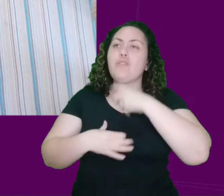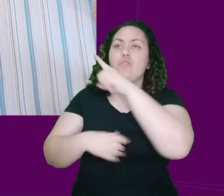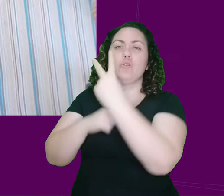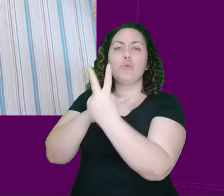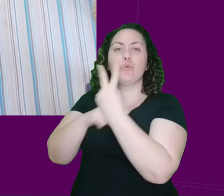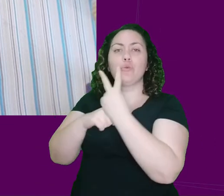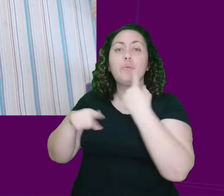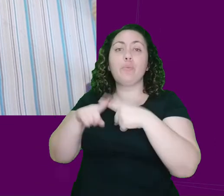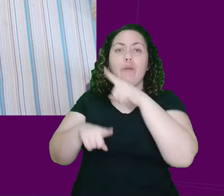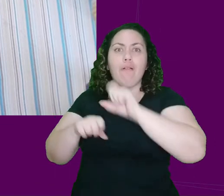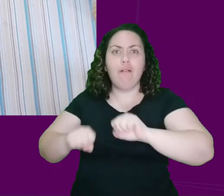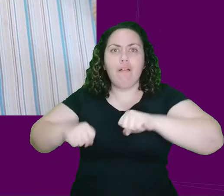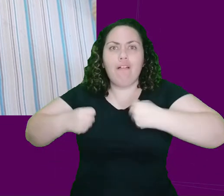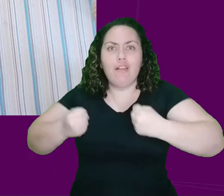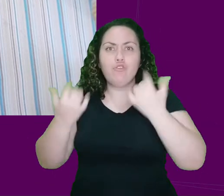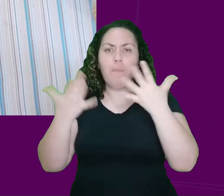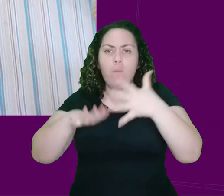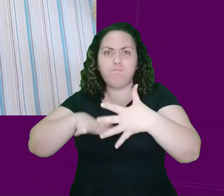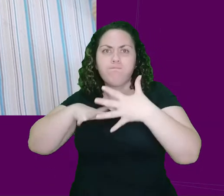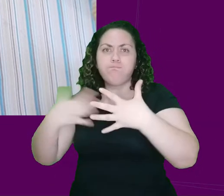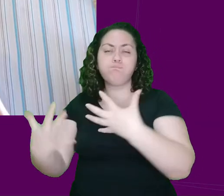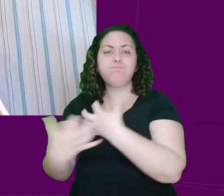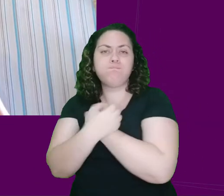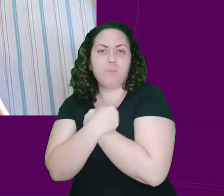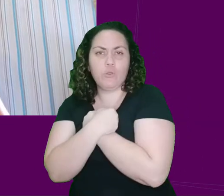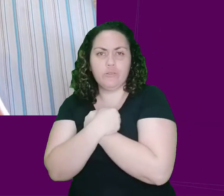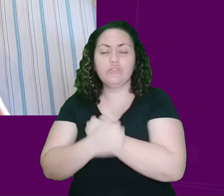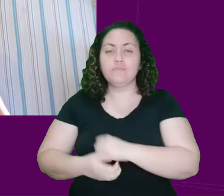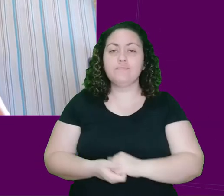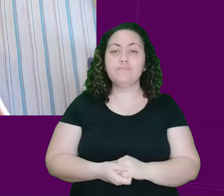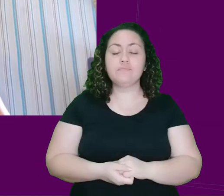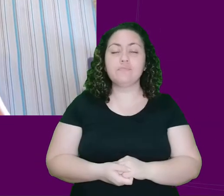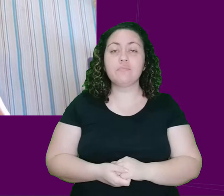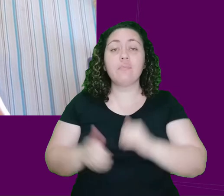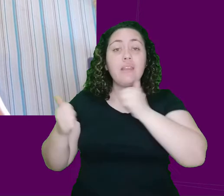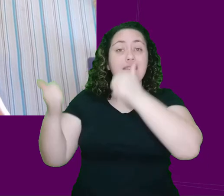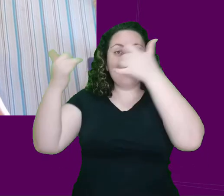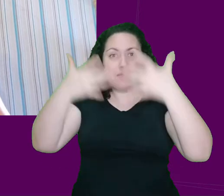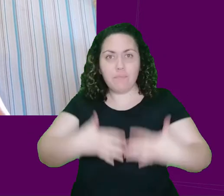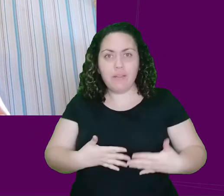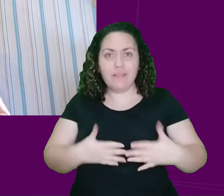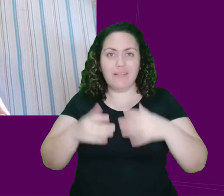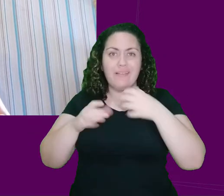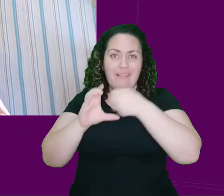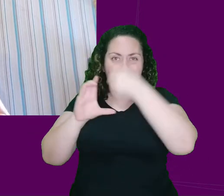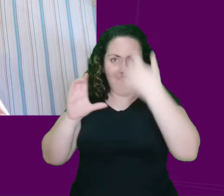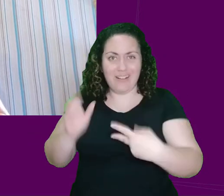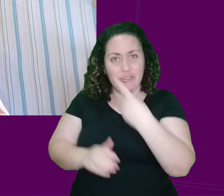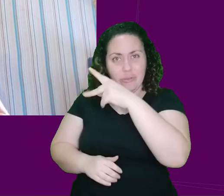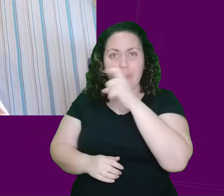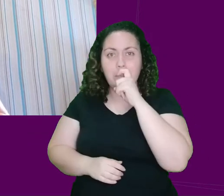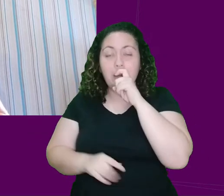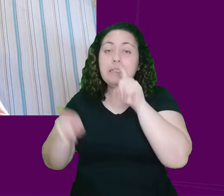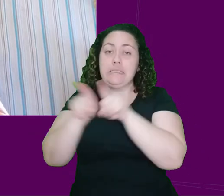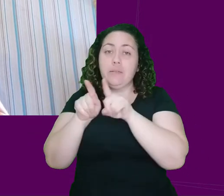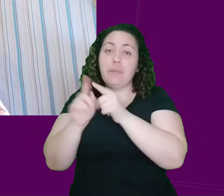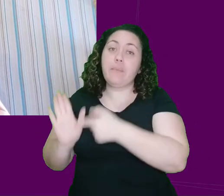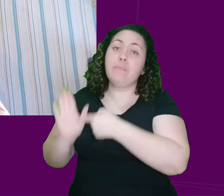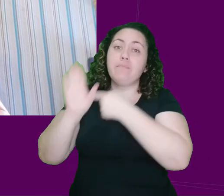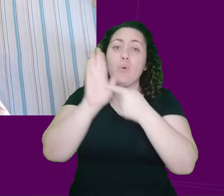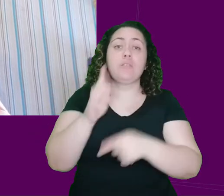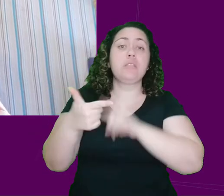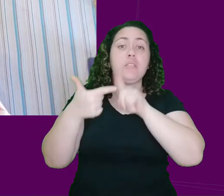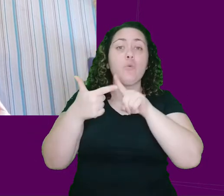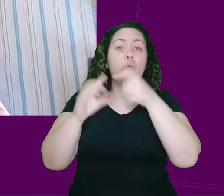porte dele, pelas mãos fortes e grandes que ele tinha. Essa descrição do pai nos leva a um outro aspecto que também é central no livro.